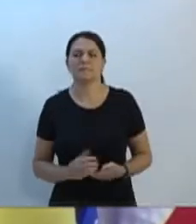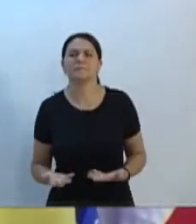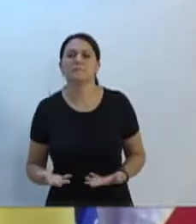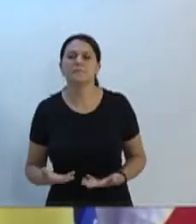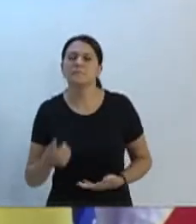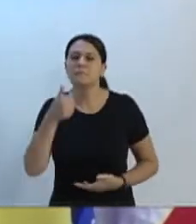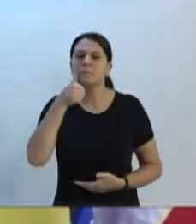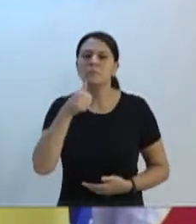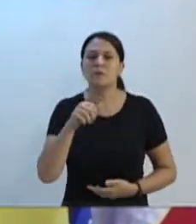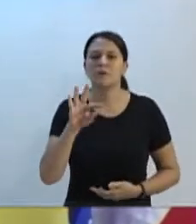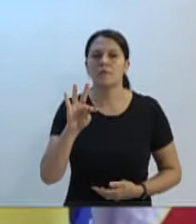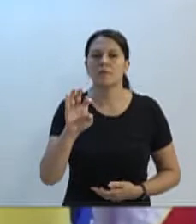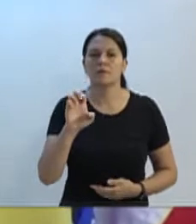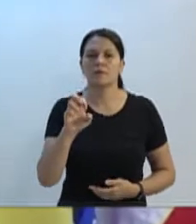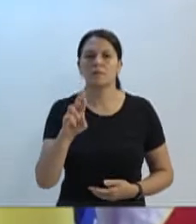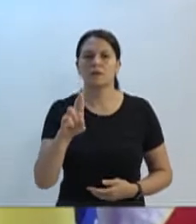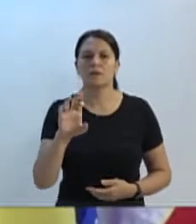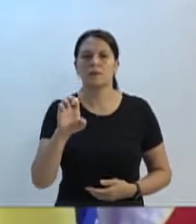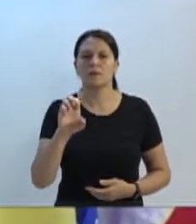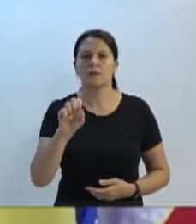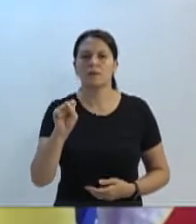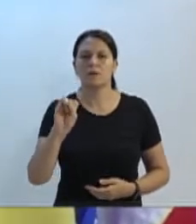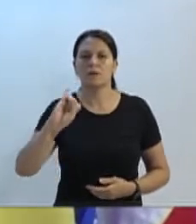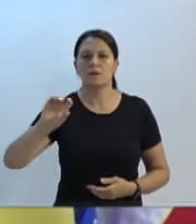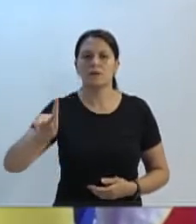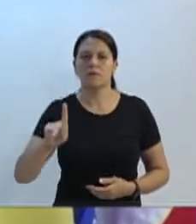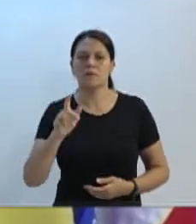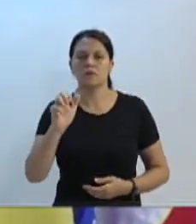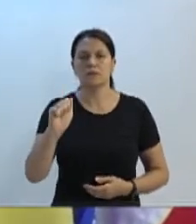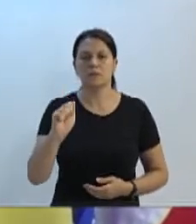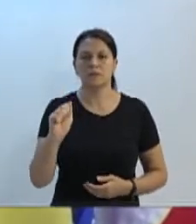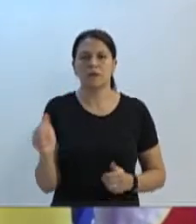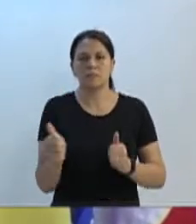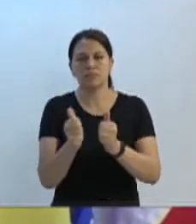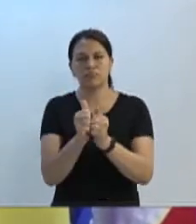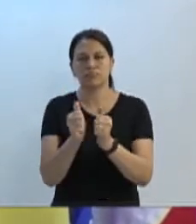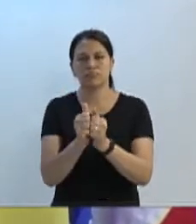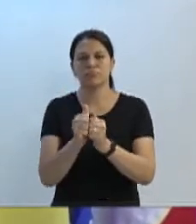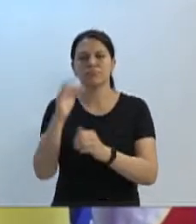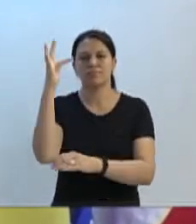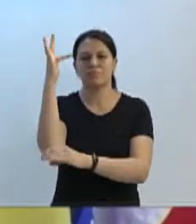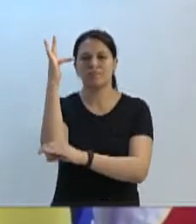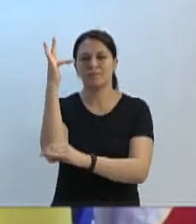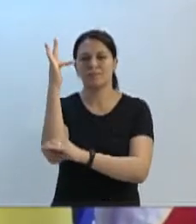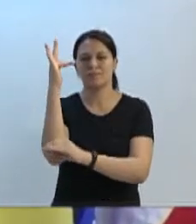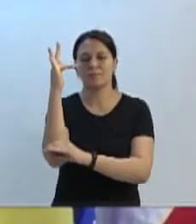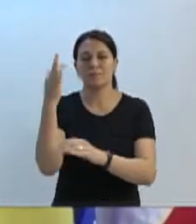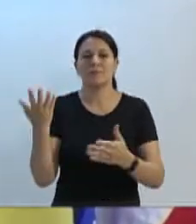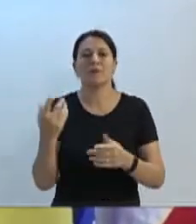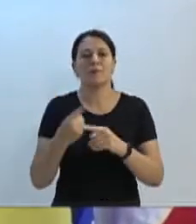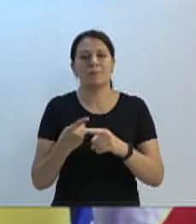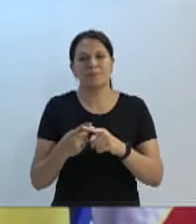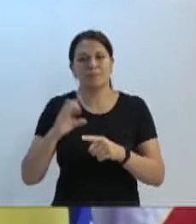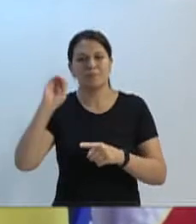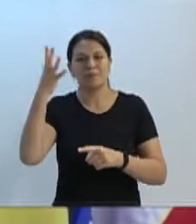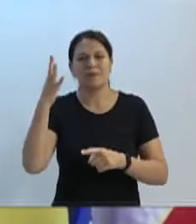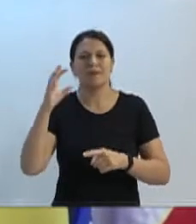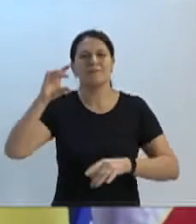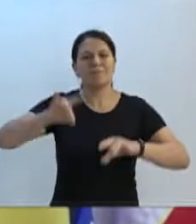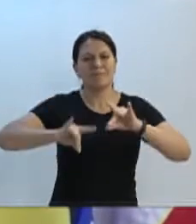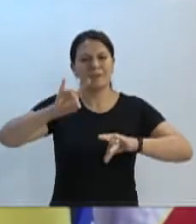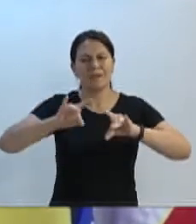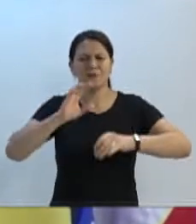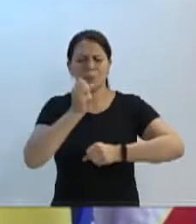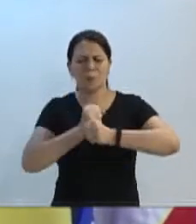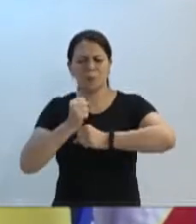que é parceira da Fundação Cultural, ou melhor, da Secretaria Municipal de Cultura, na realização do FENATIB há tantos anos,